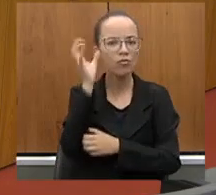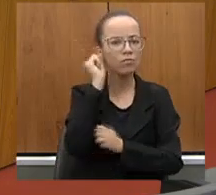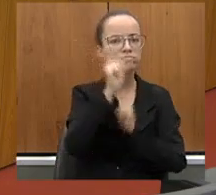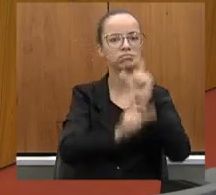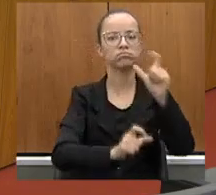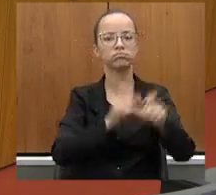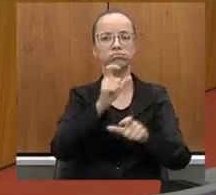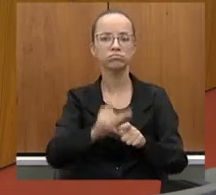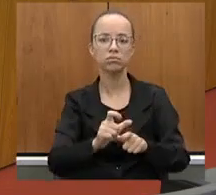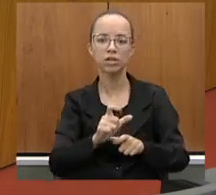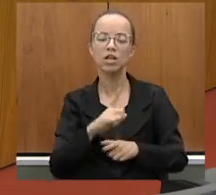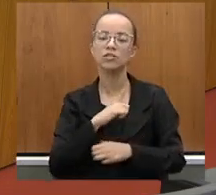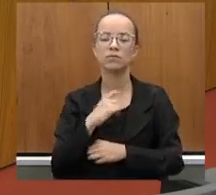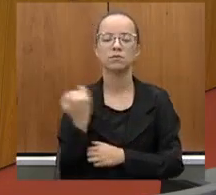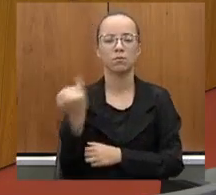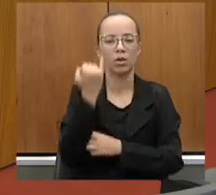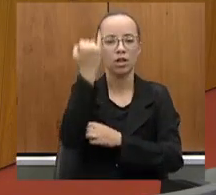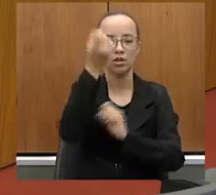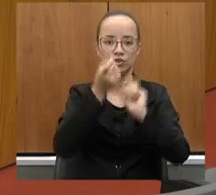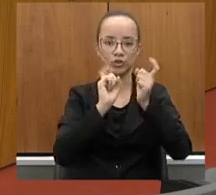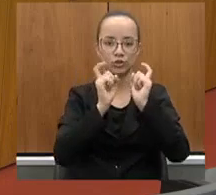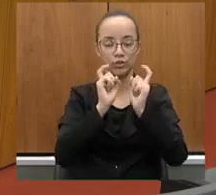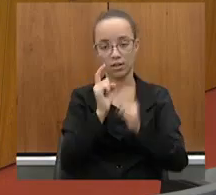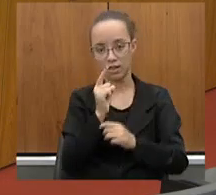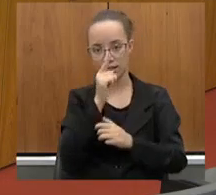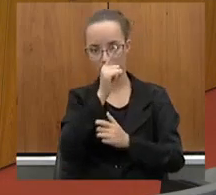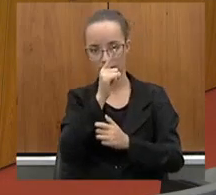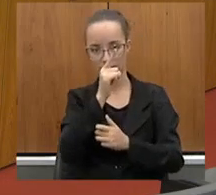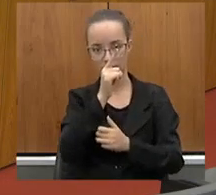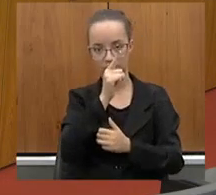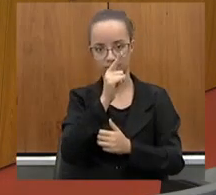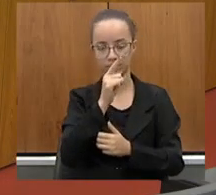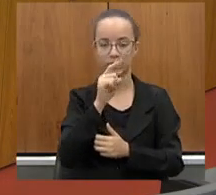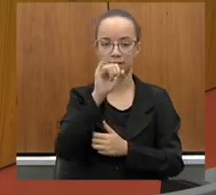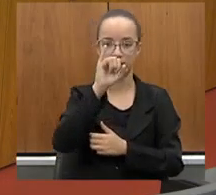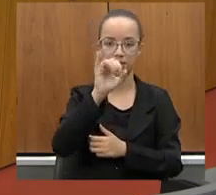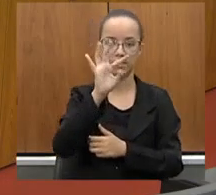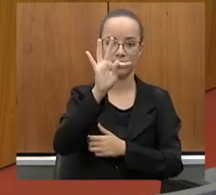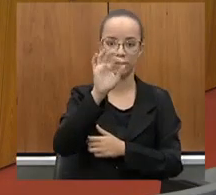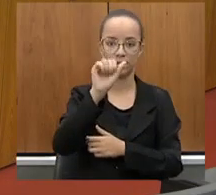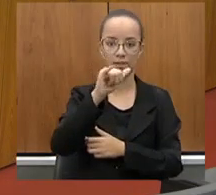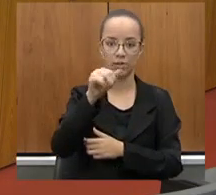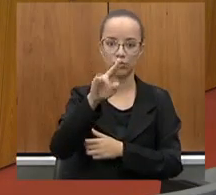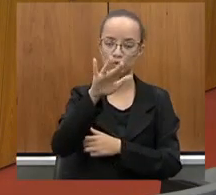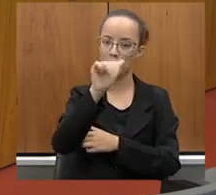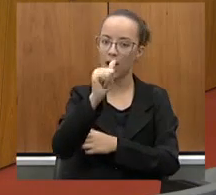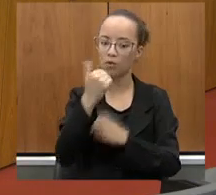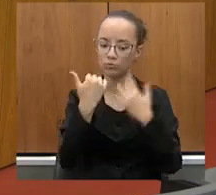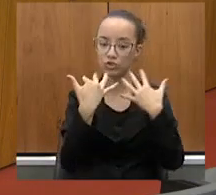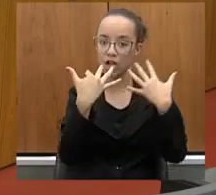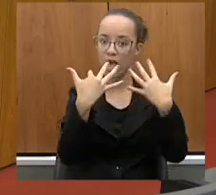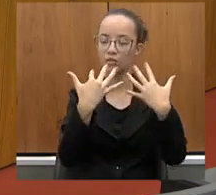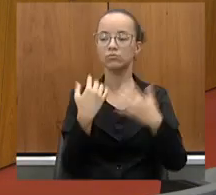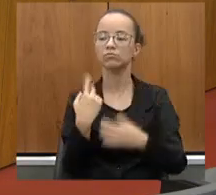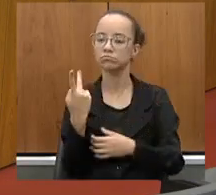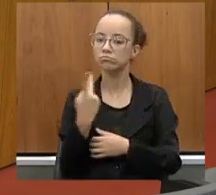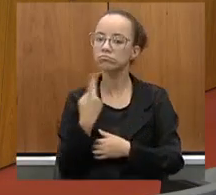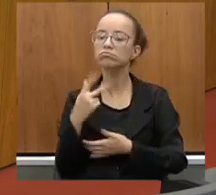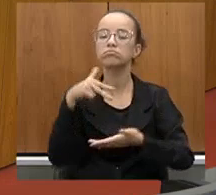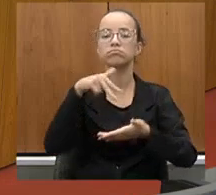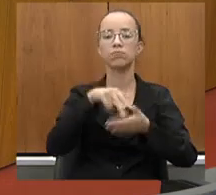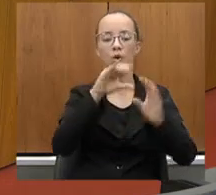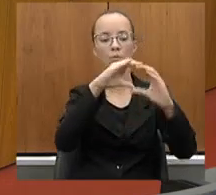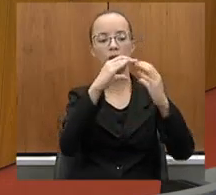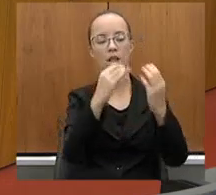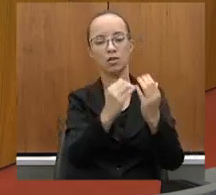tivemos uma importante audiência pública lá em Itajubá, no teatro, quando pudemos ouvir também toda a